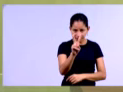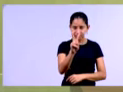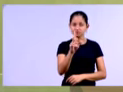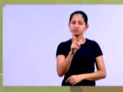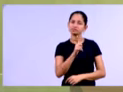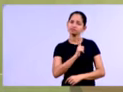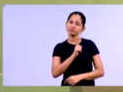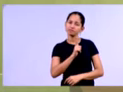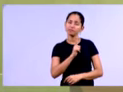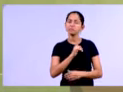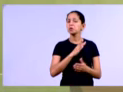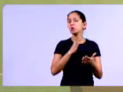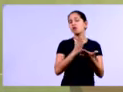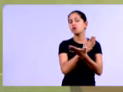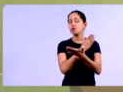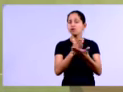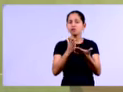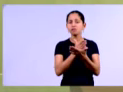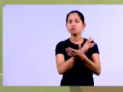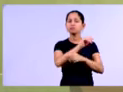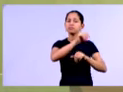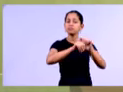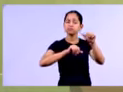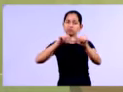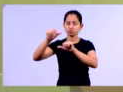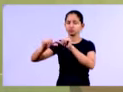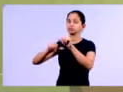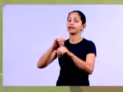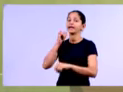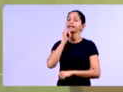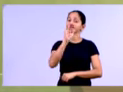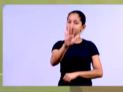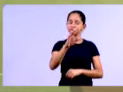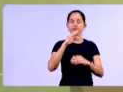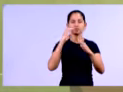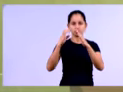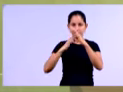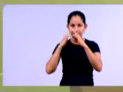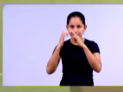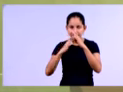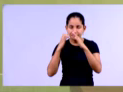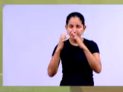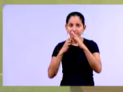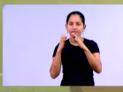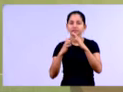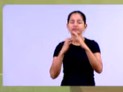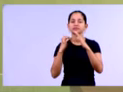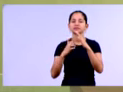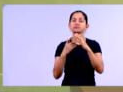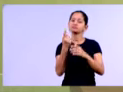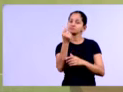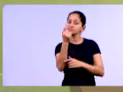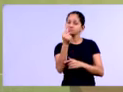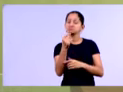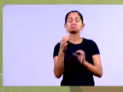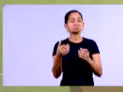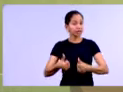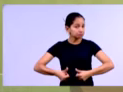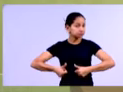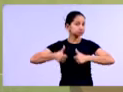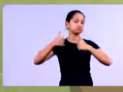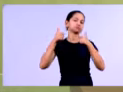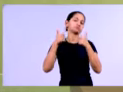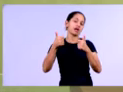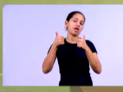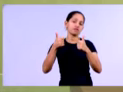isso é muito variável, não tem assim? Por exemplo, uma empresa que está economicamente sadia, não